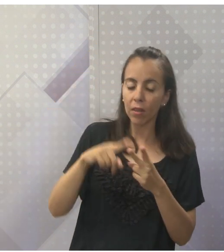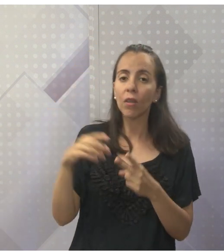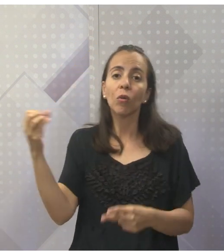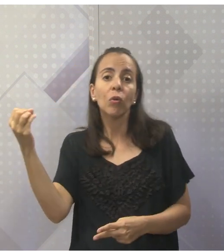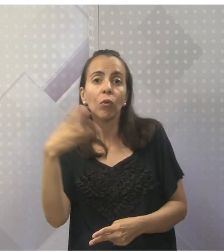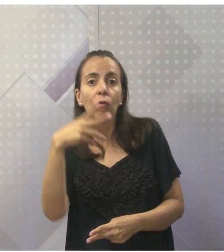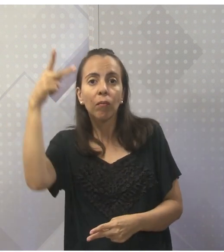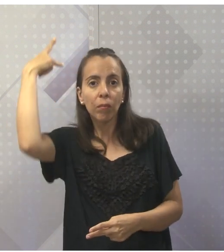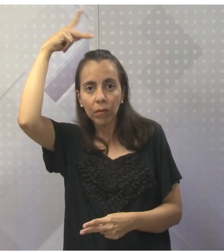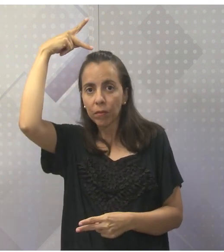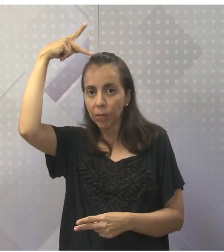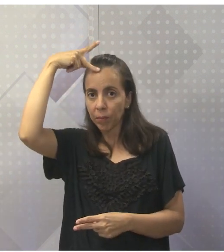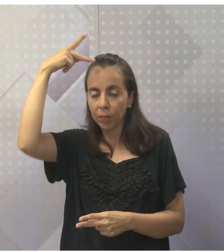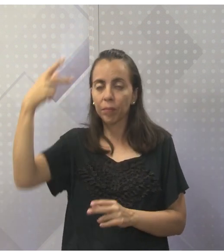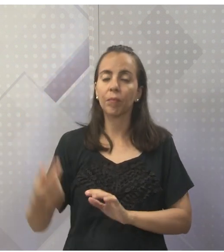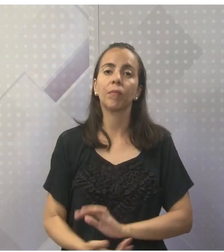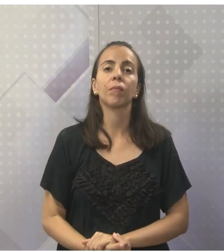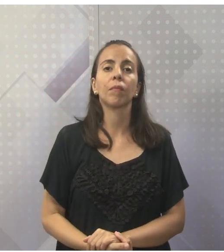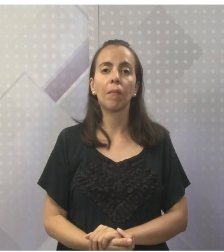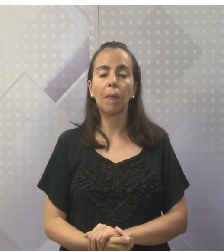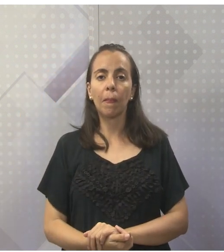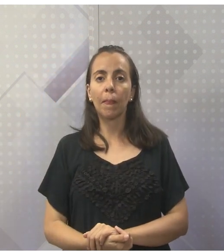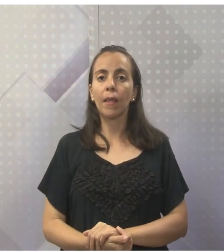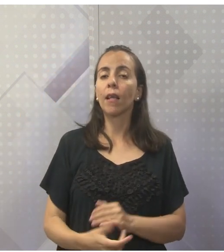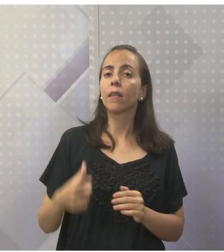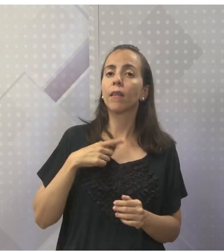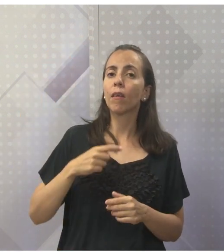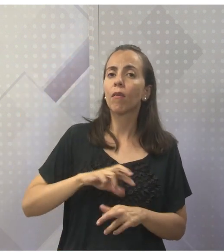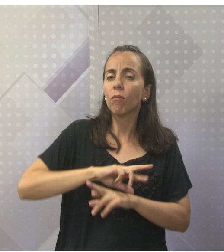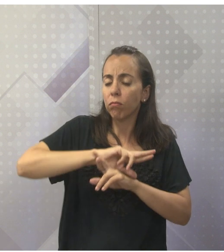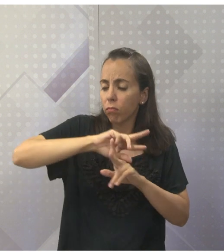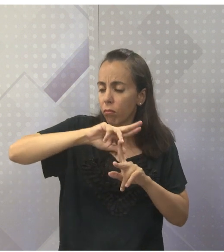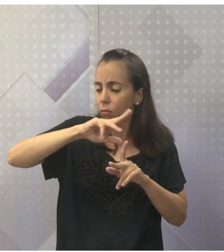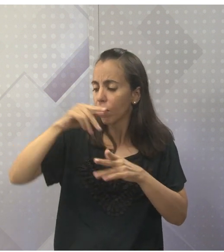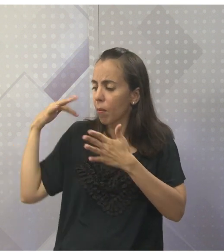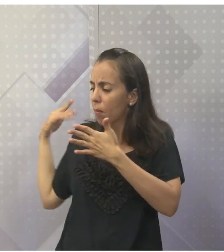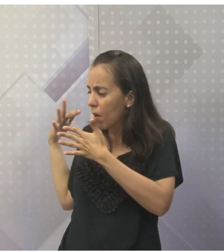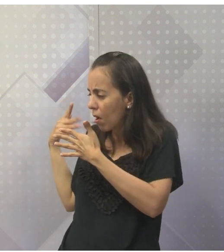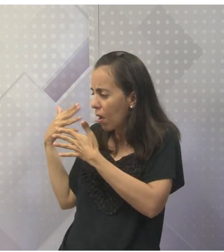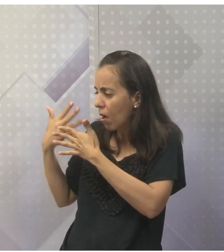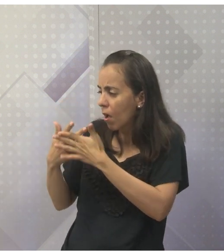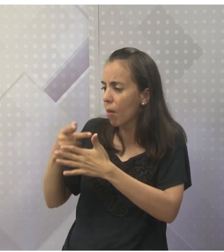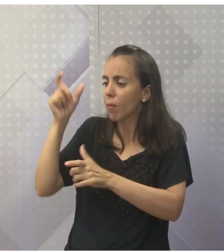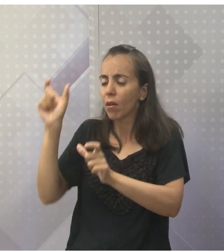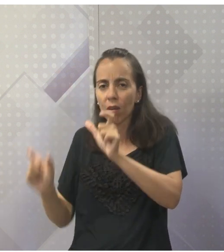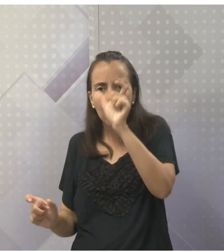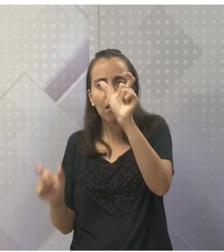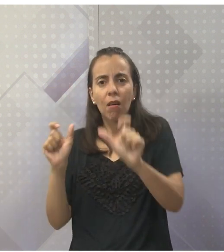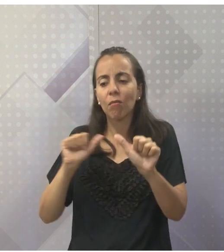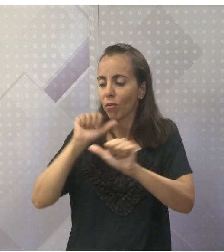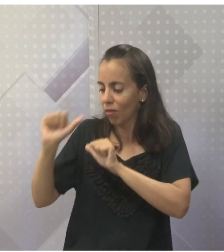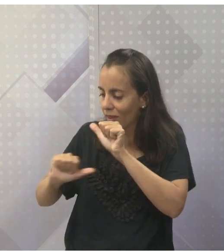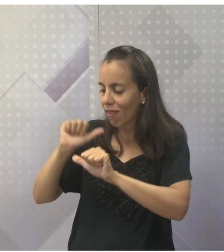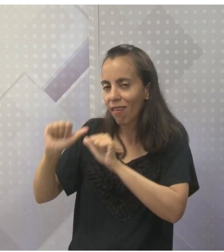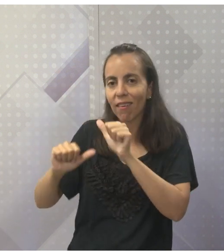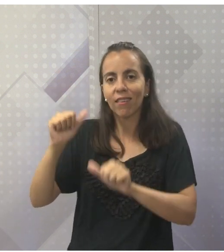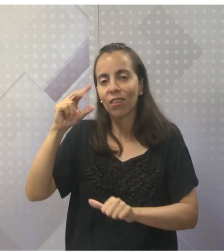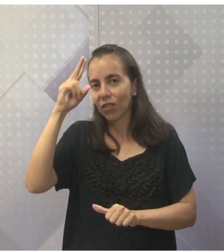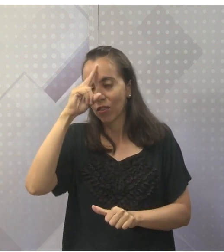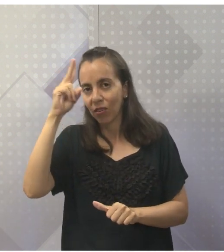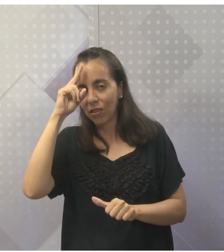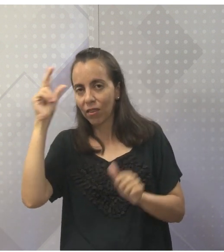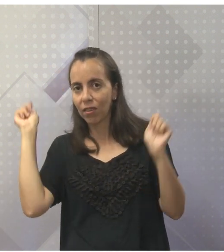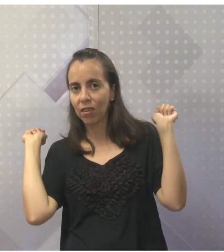E aí, existiram vários reformadores na história, né? Então, existiu o que? Lutero,